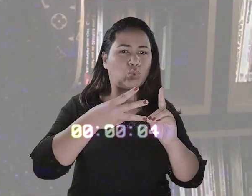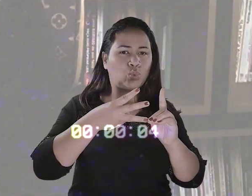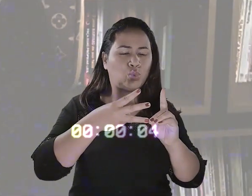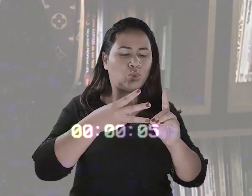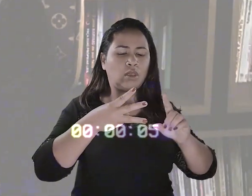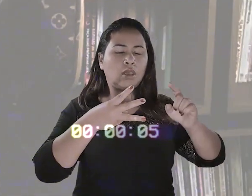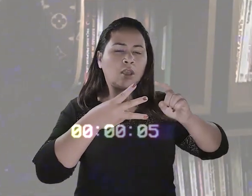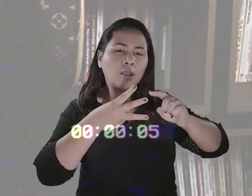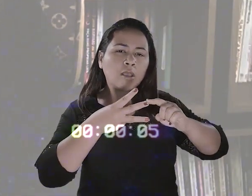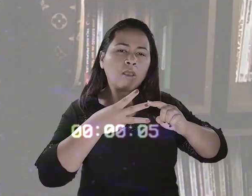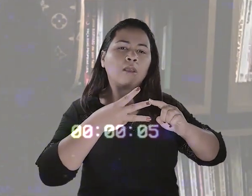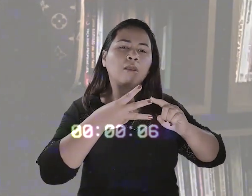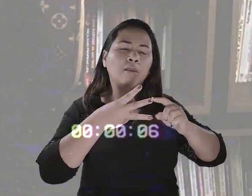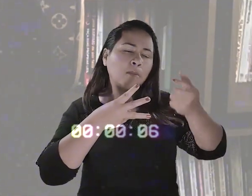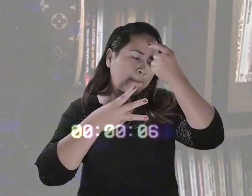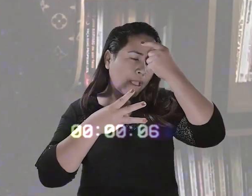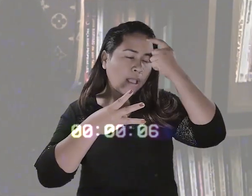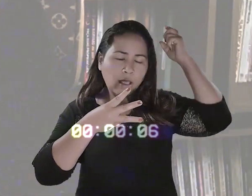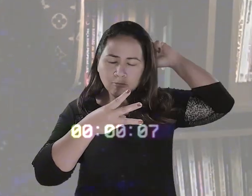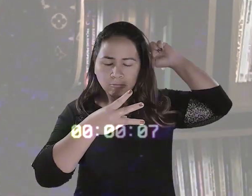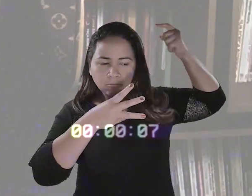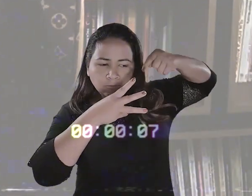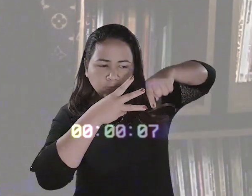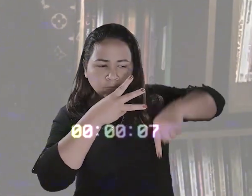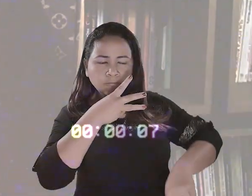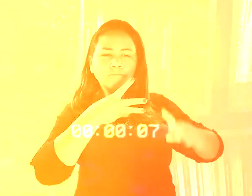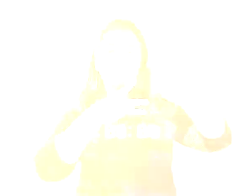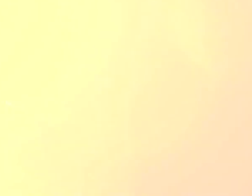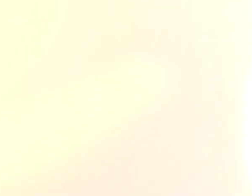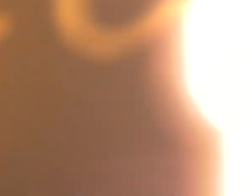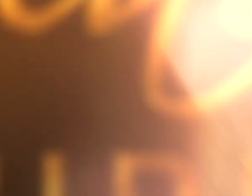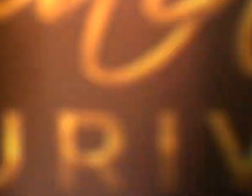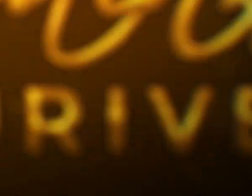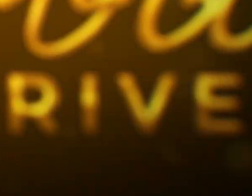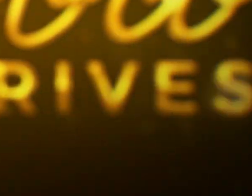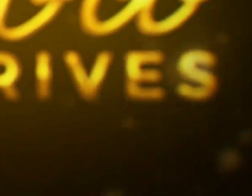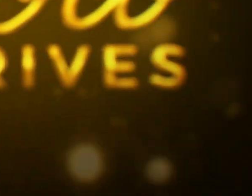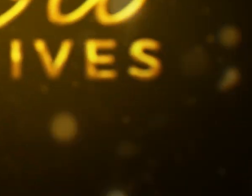consciente, a mente inconsciente e a mente cósmica.